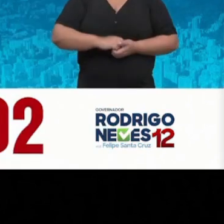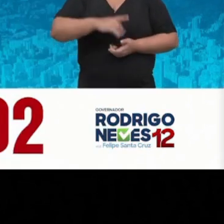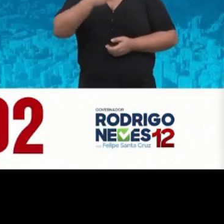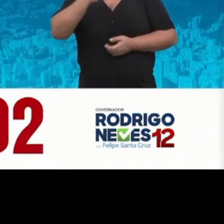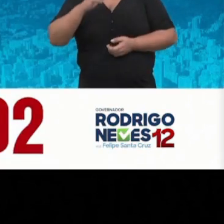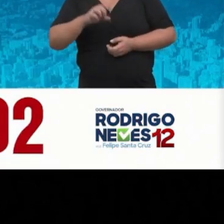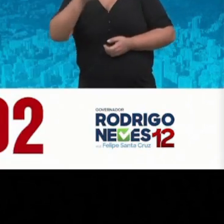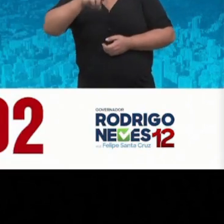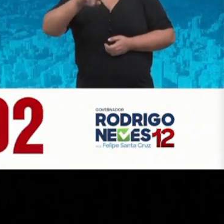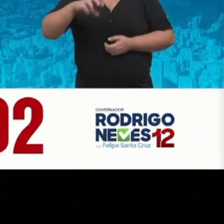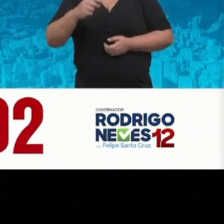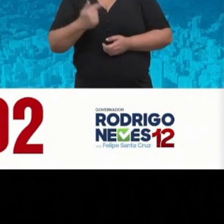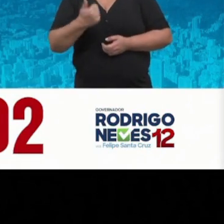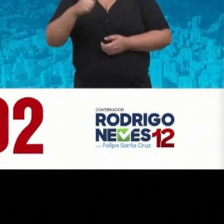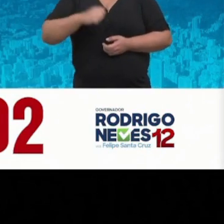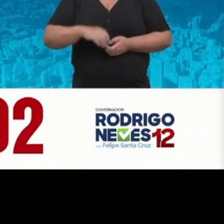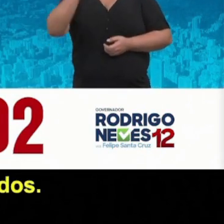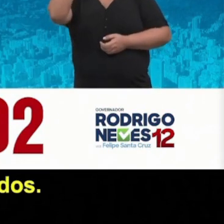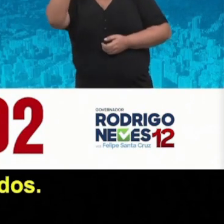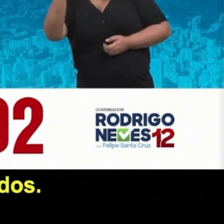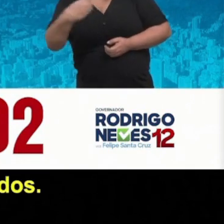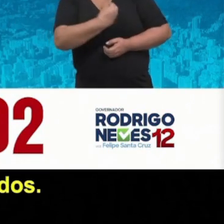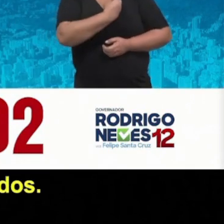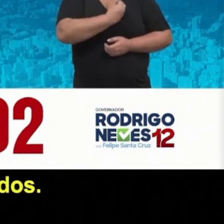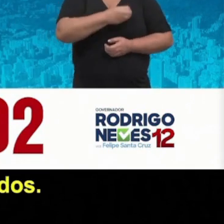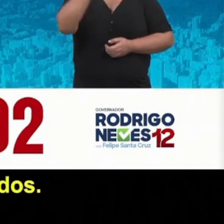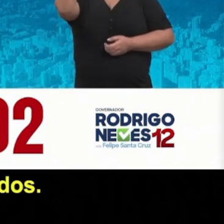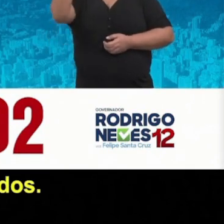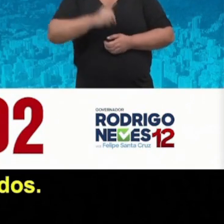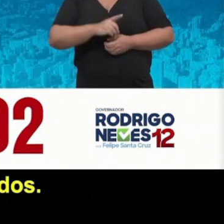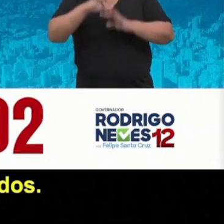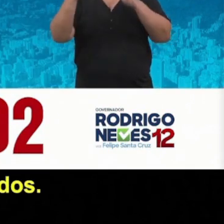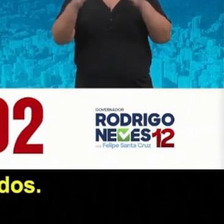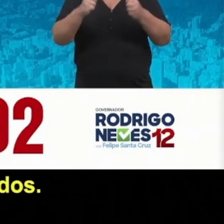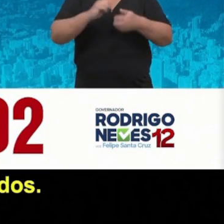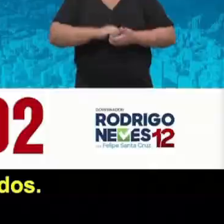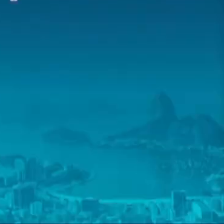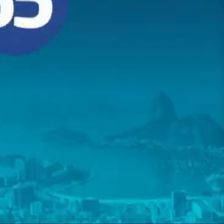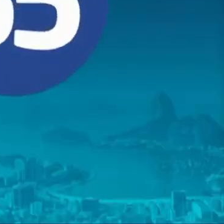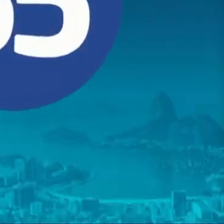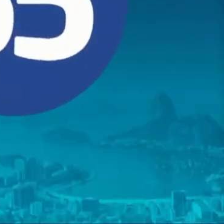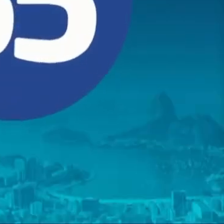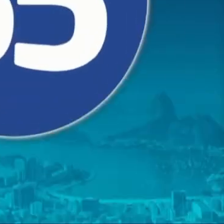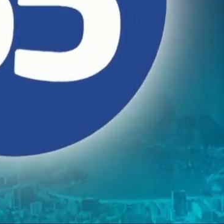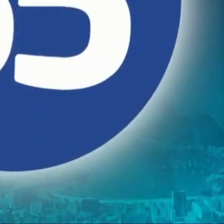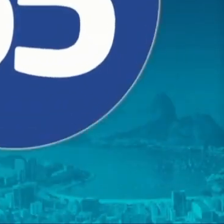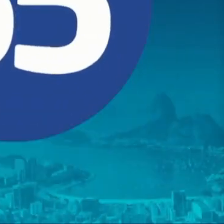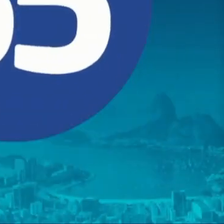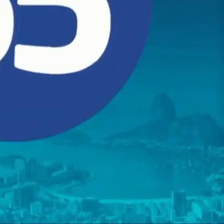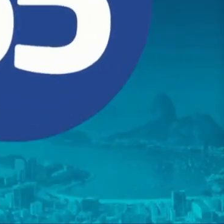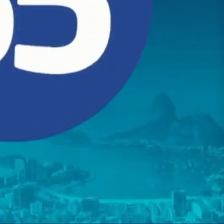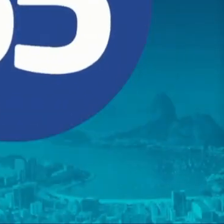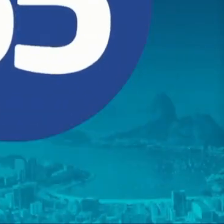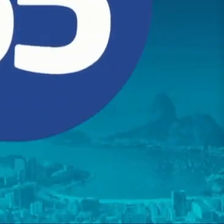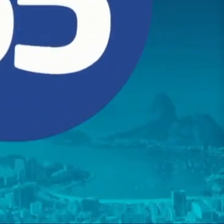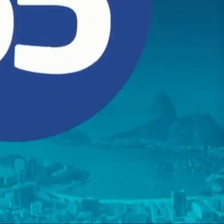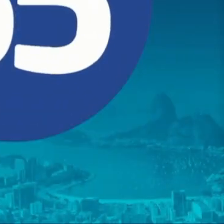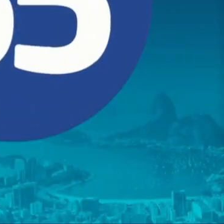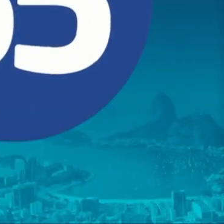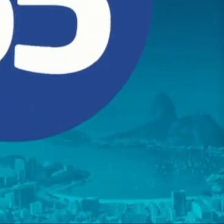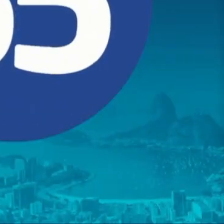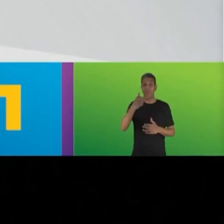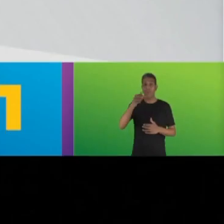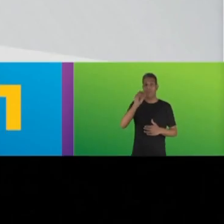Cláudia Vitalino, 55102. Tenha um sonho, vida digna é para todos. Vote 55. Vote